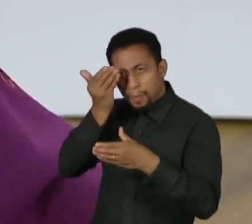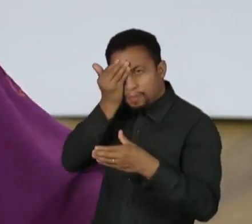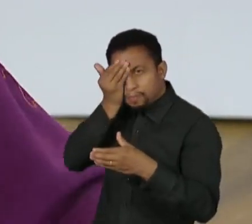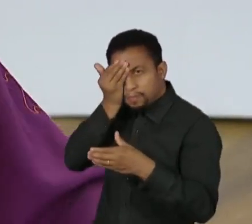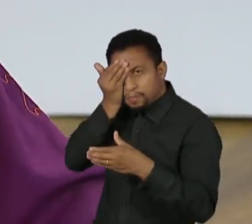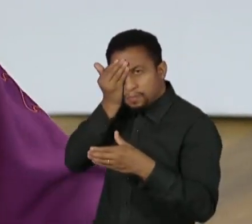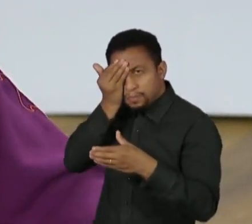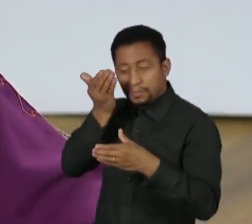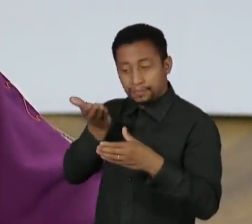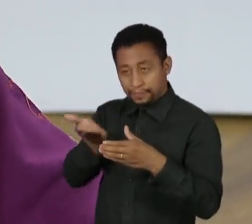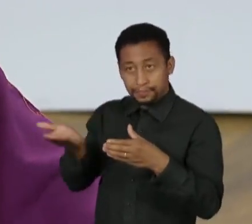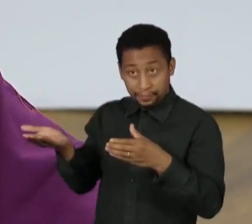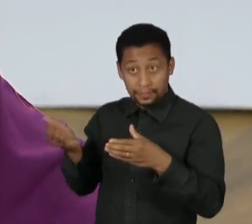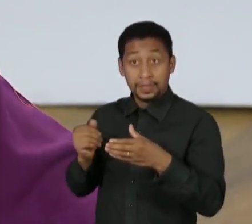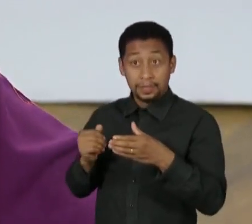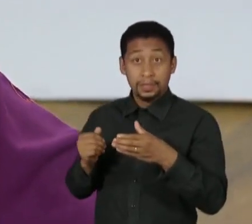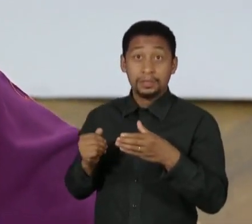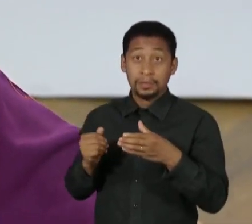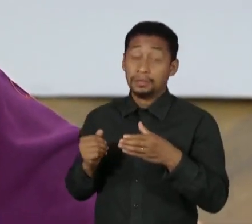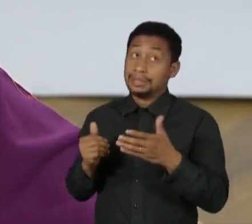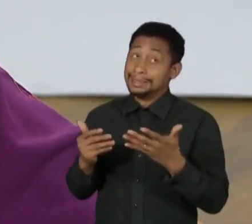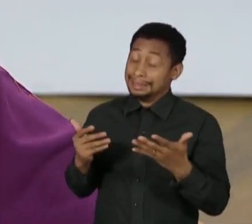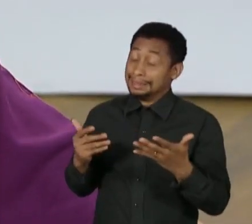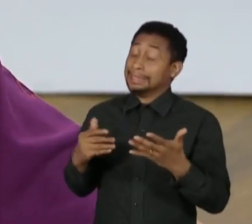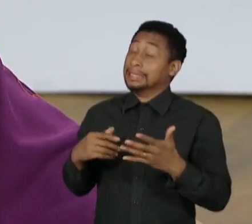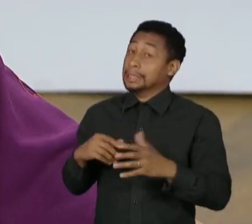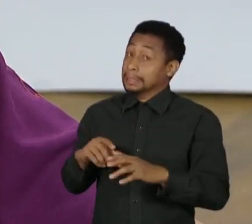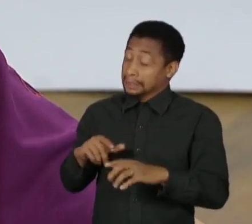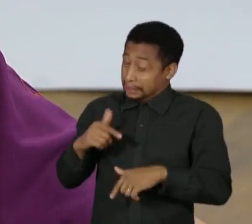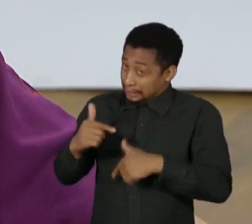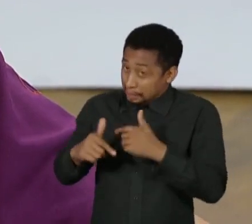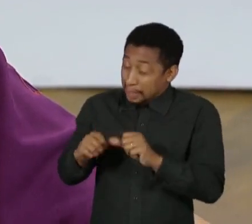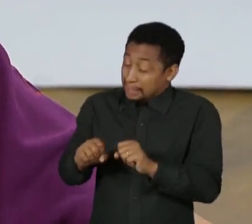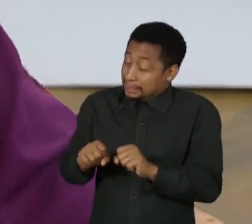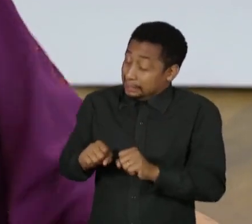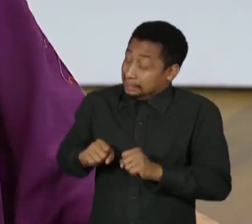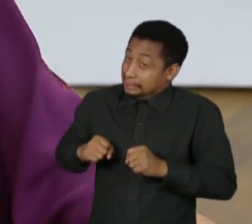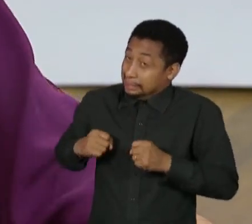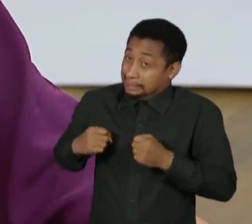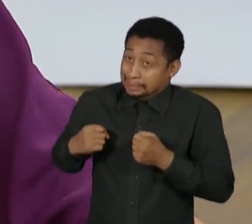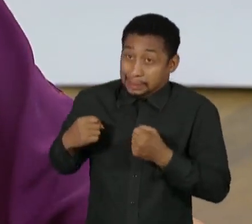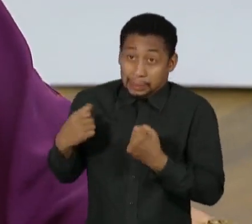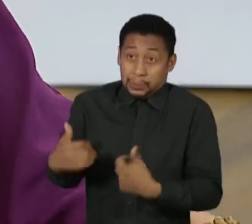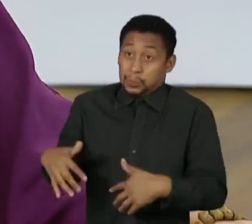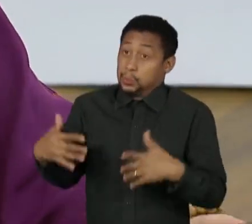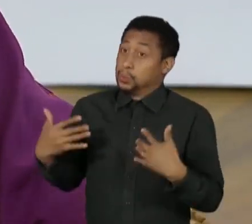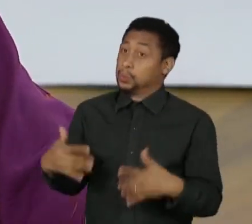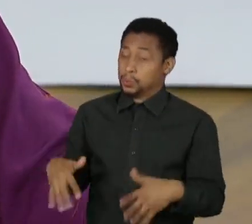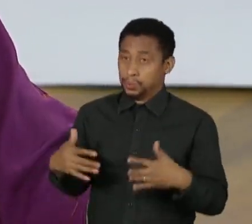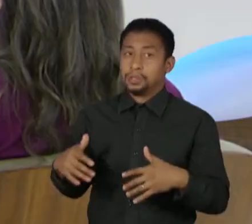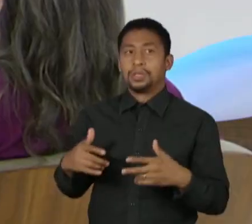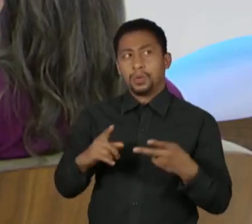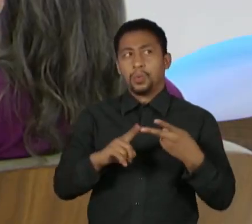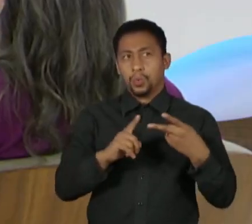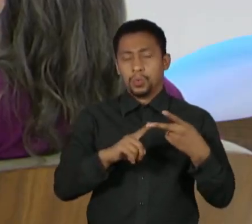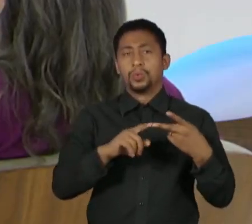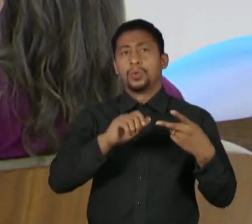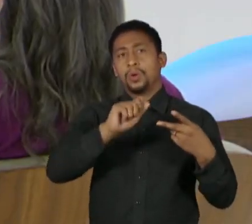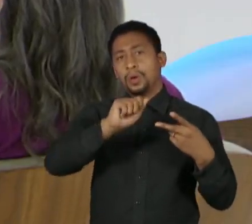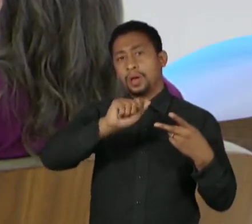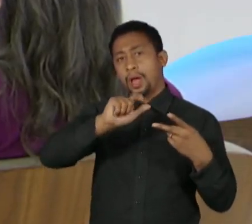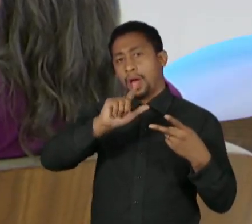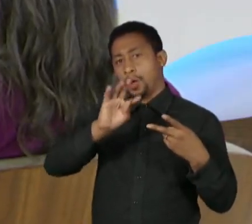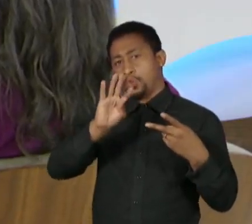obra de um esforço quase titânico do Otto Guerra. Otto Guerra é um dos heróis do